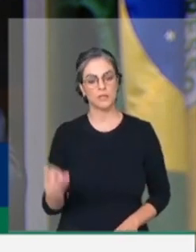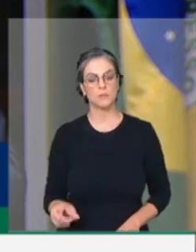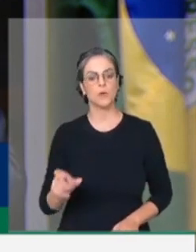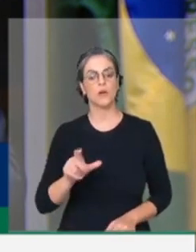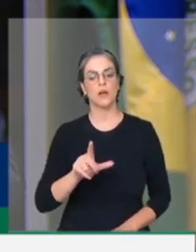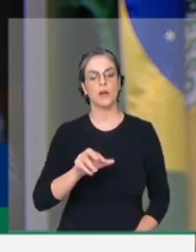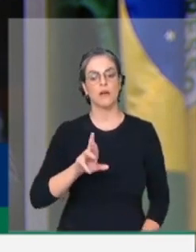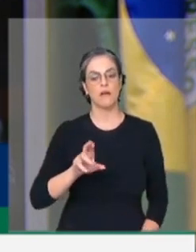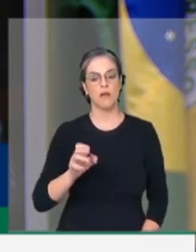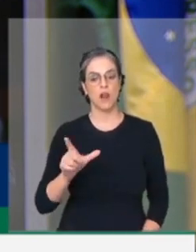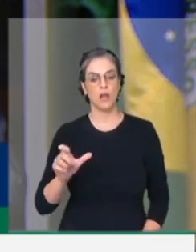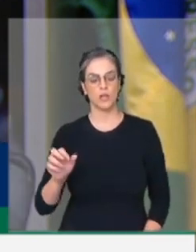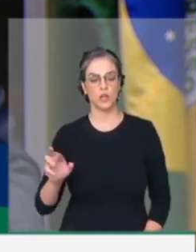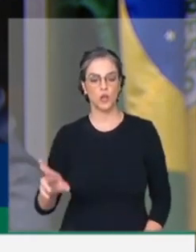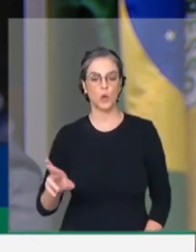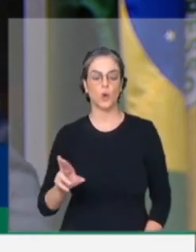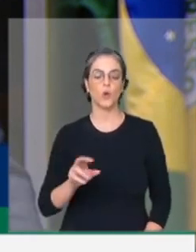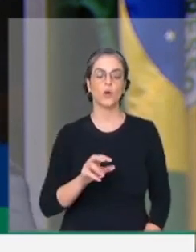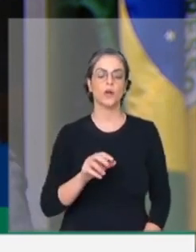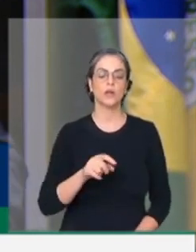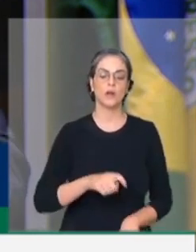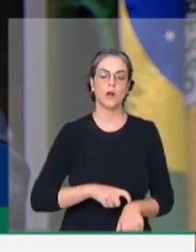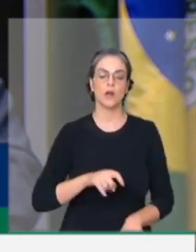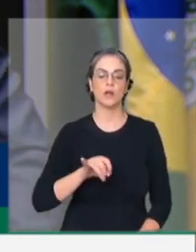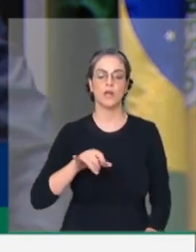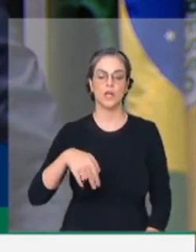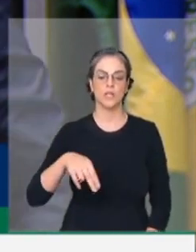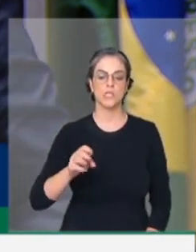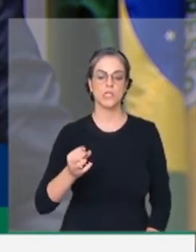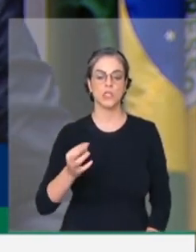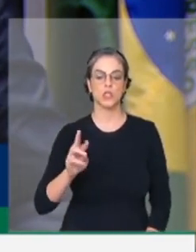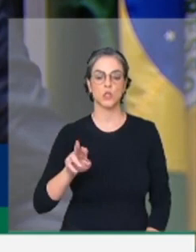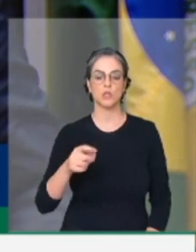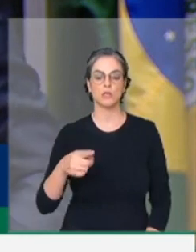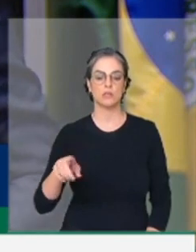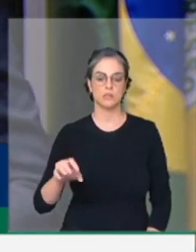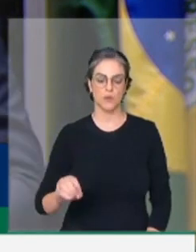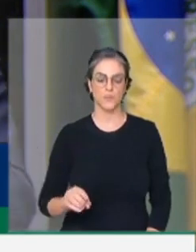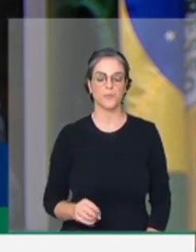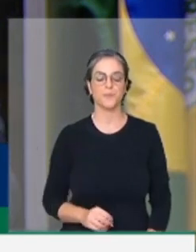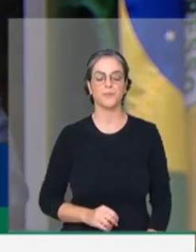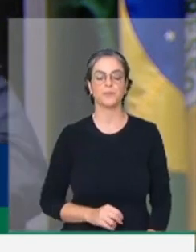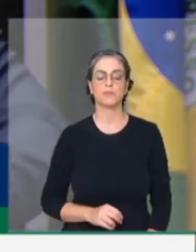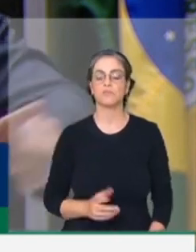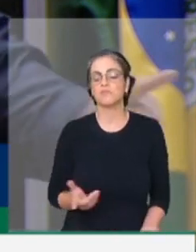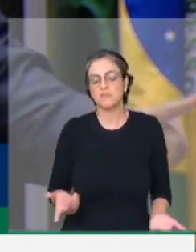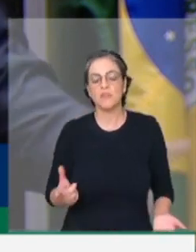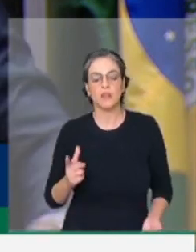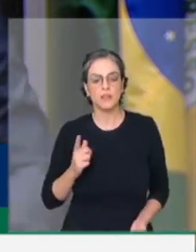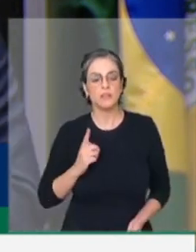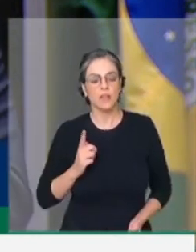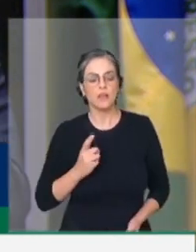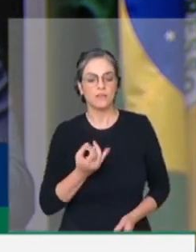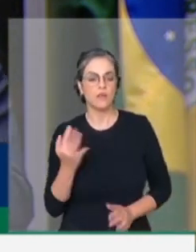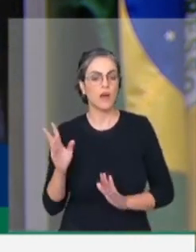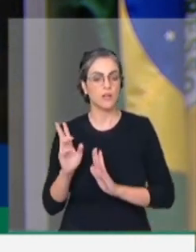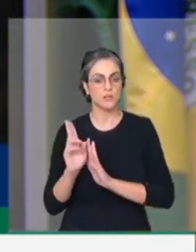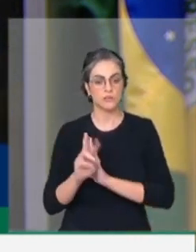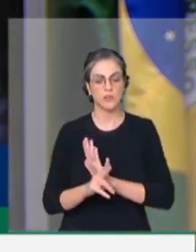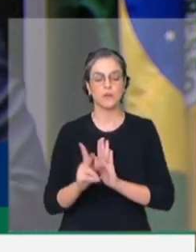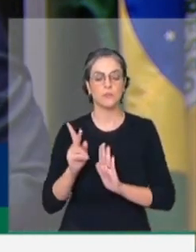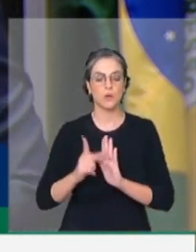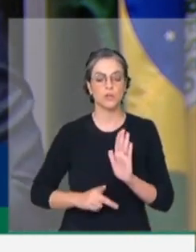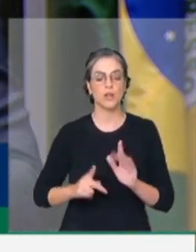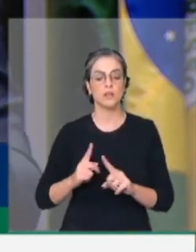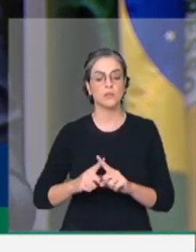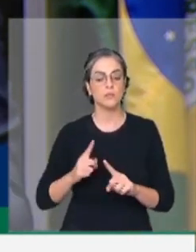Matéria pendente de parecer... Bom, é um projeto que vem na esteira de tudo o que vem acontecendo de ilegal e